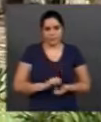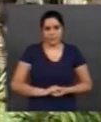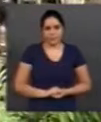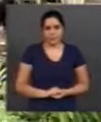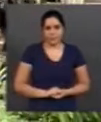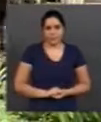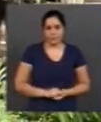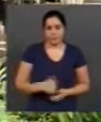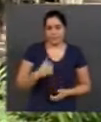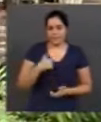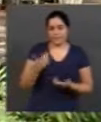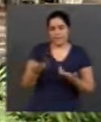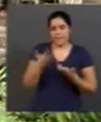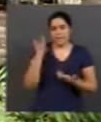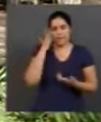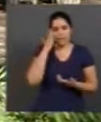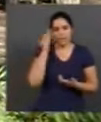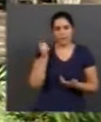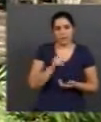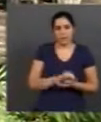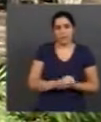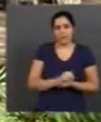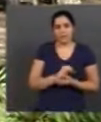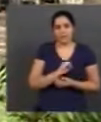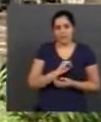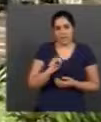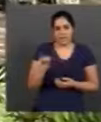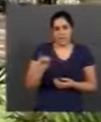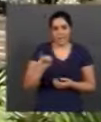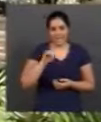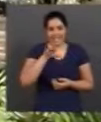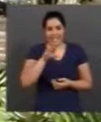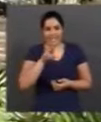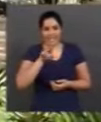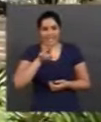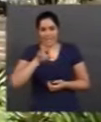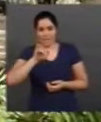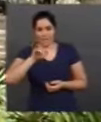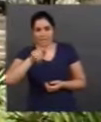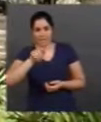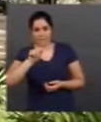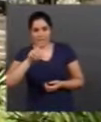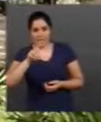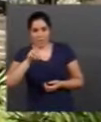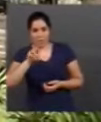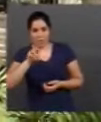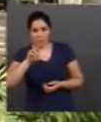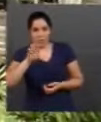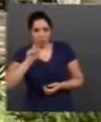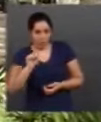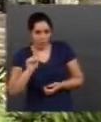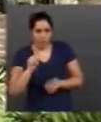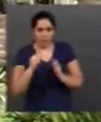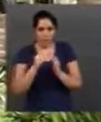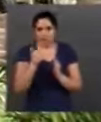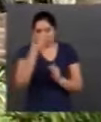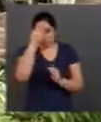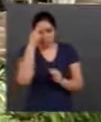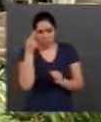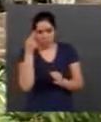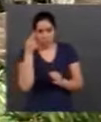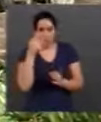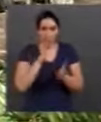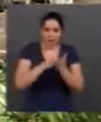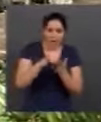Eu queria saber se os regadores mal colocados nos jardins, eles são desperdícios, que às vezes fica caindo fora e